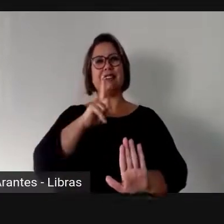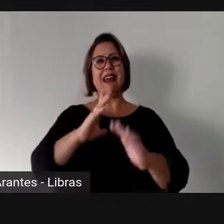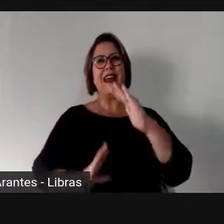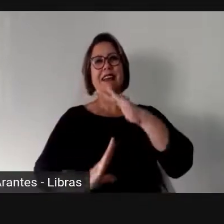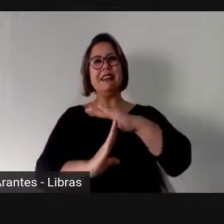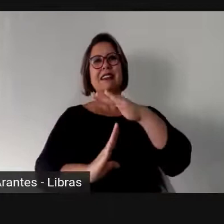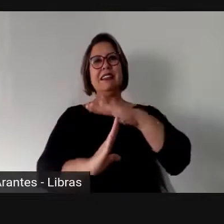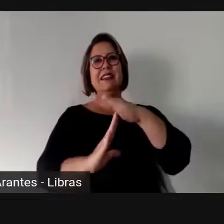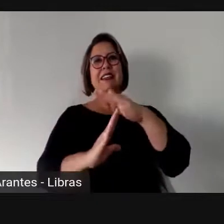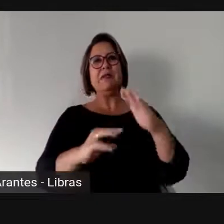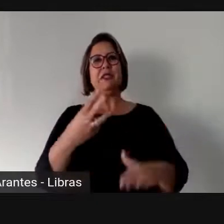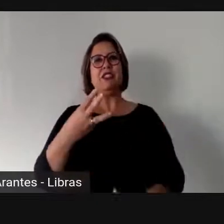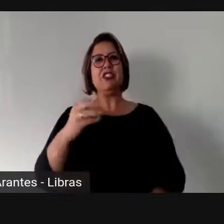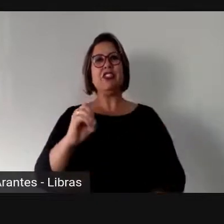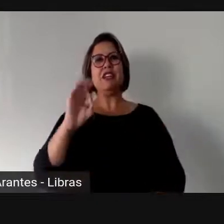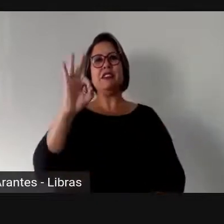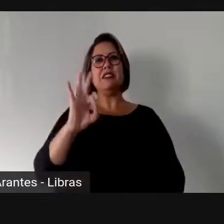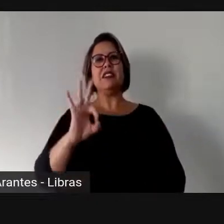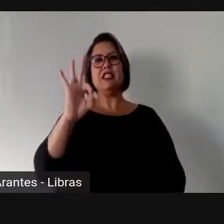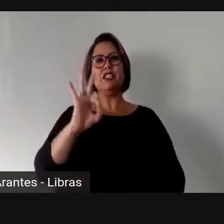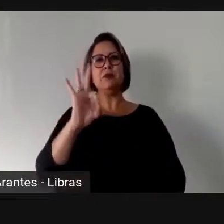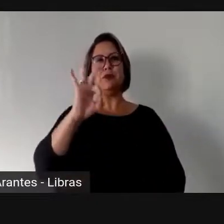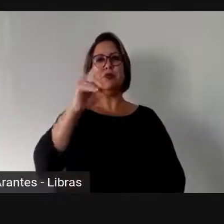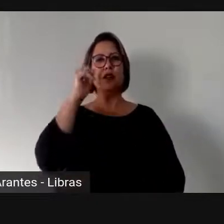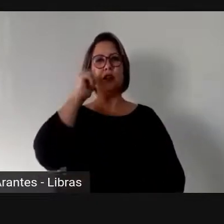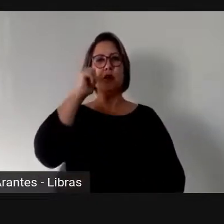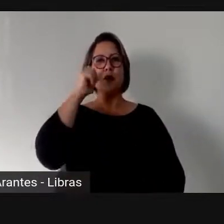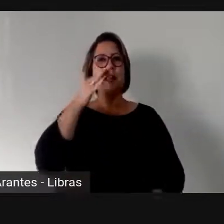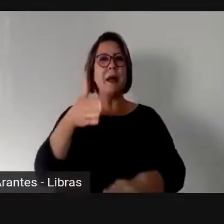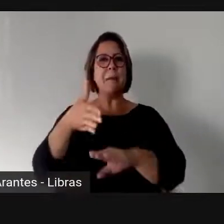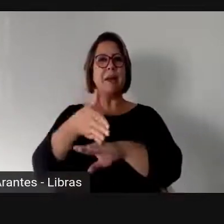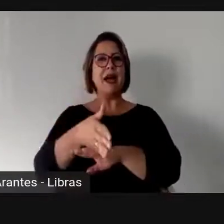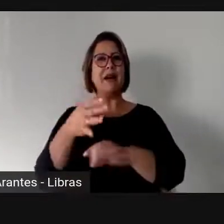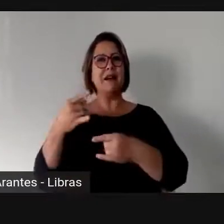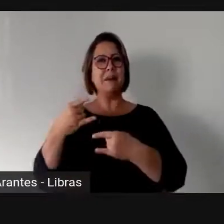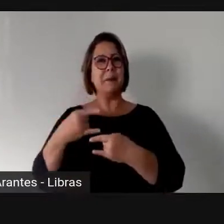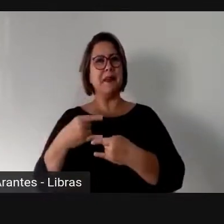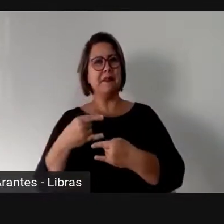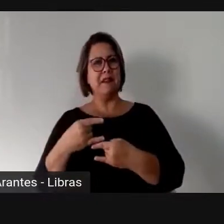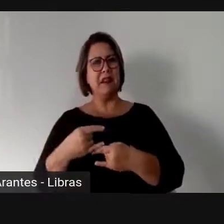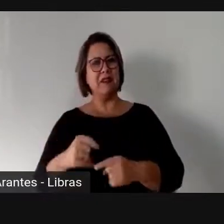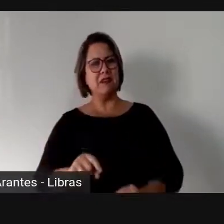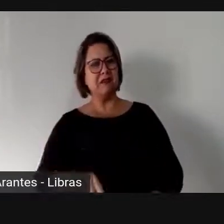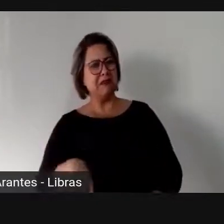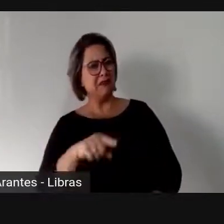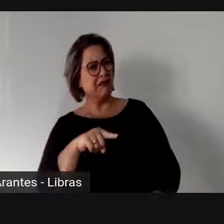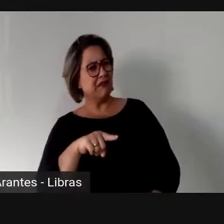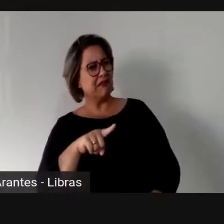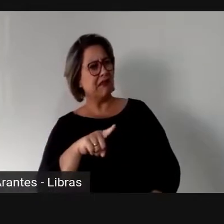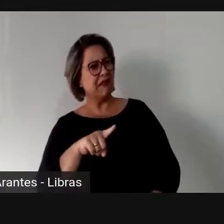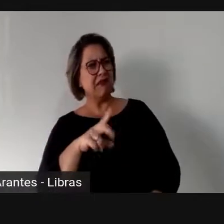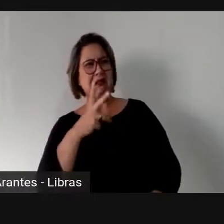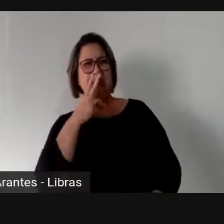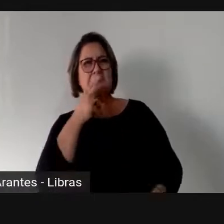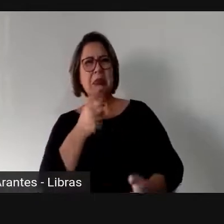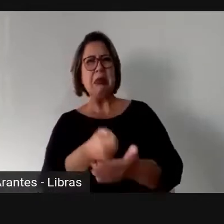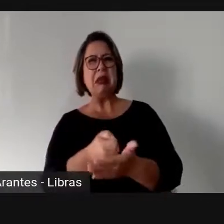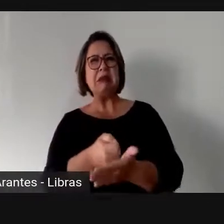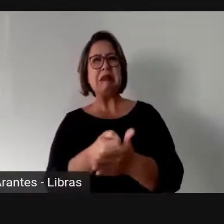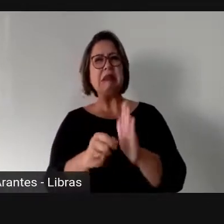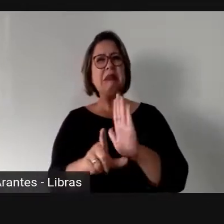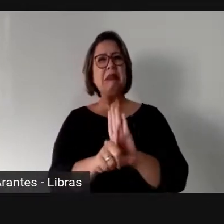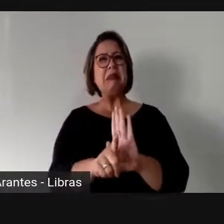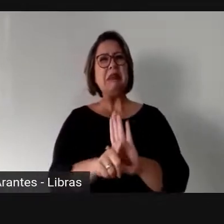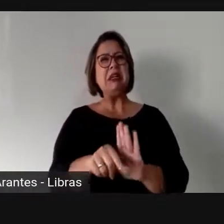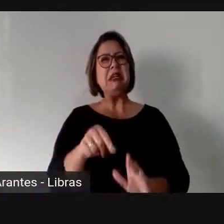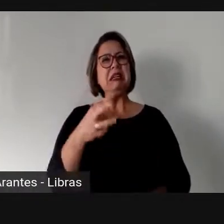então nós estamos cumprindo nós estamos cumprindo os 30% de composição